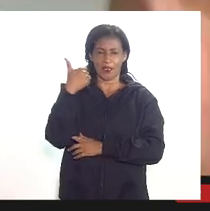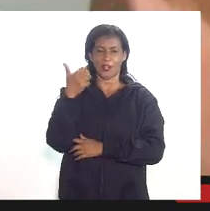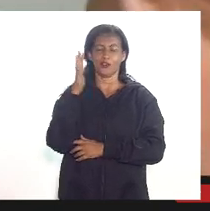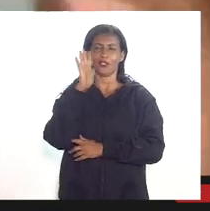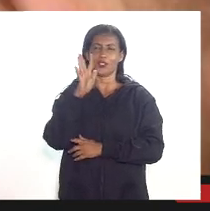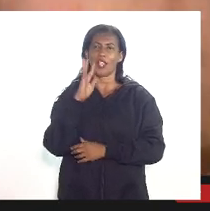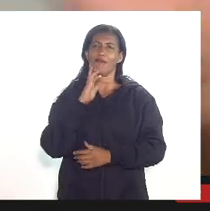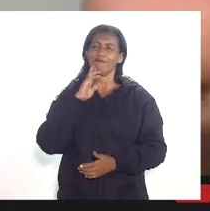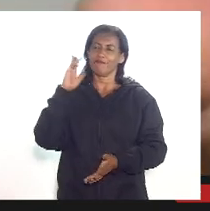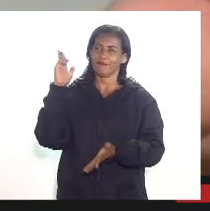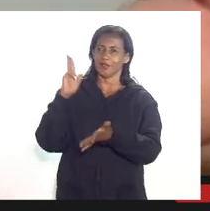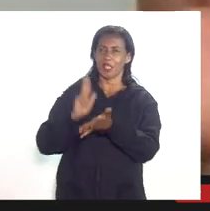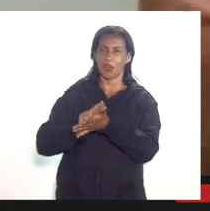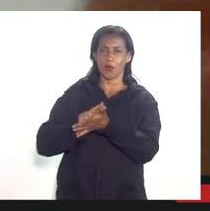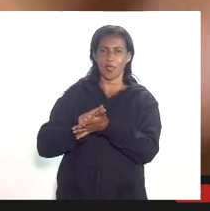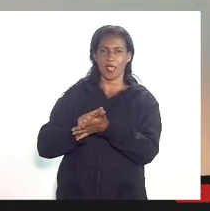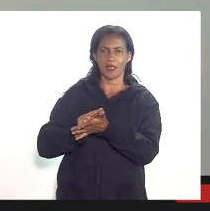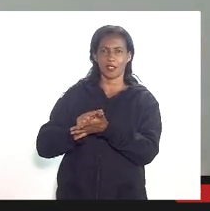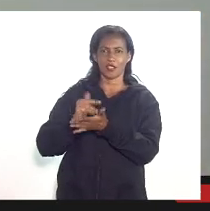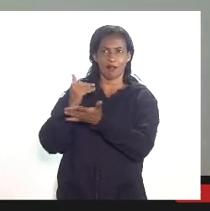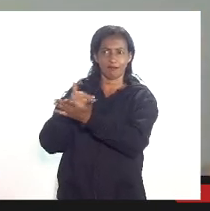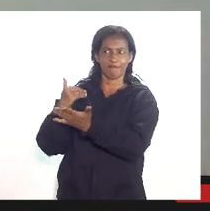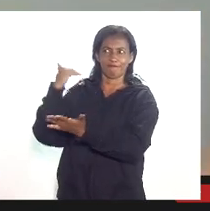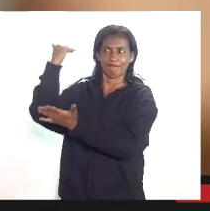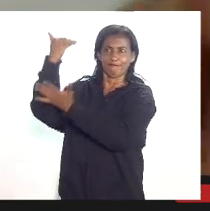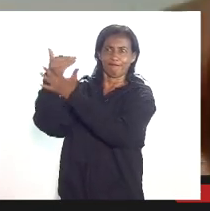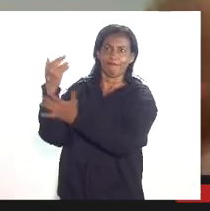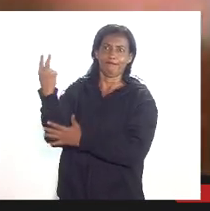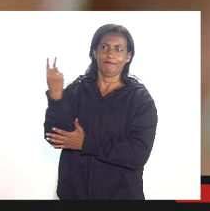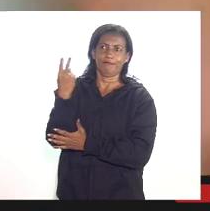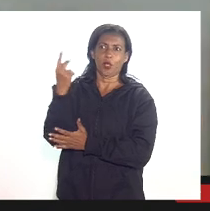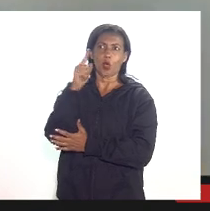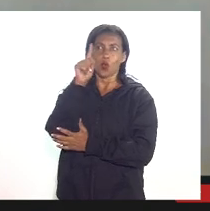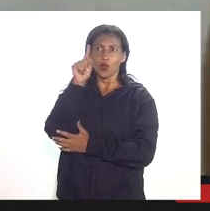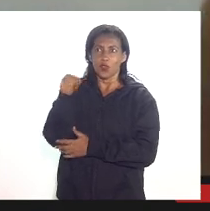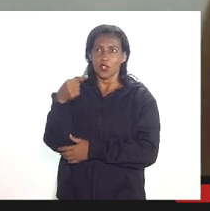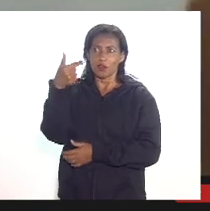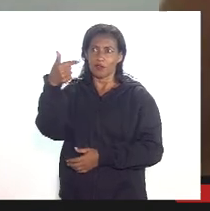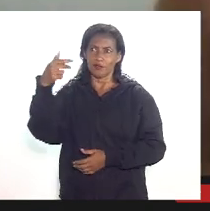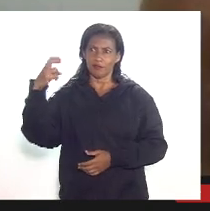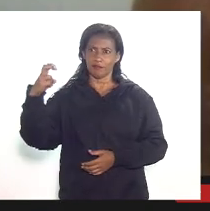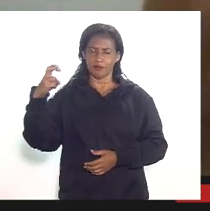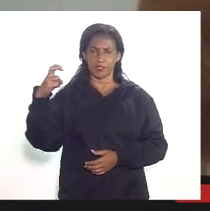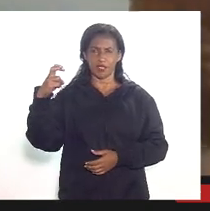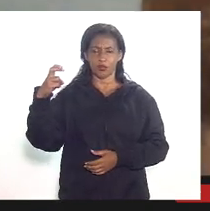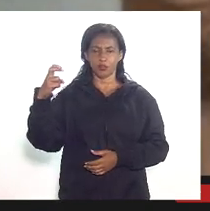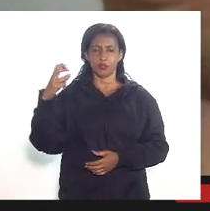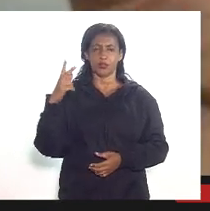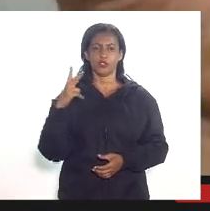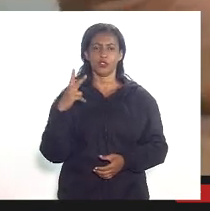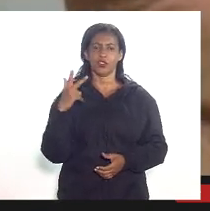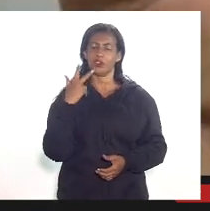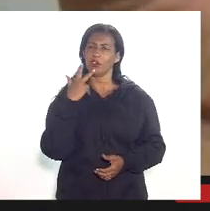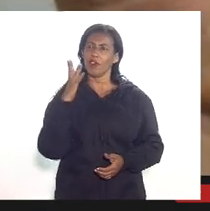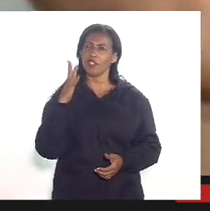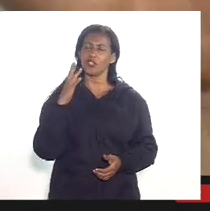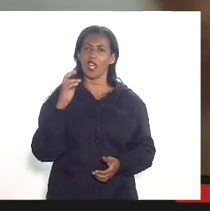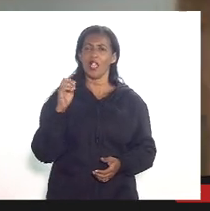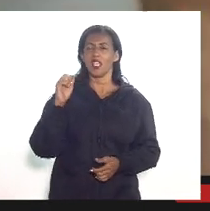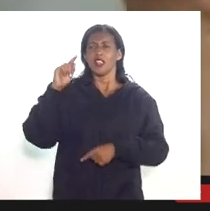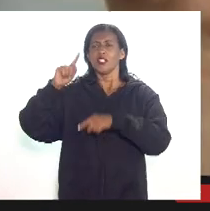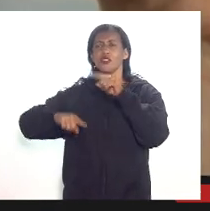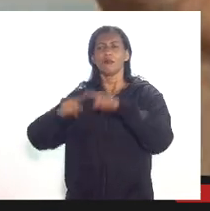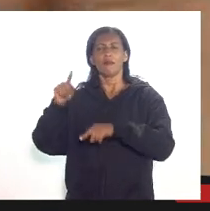reconheceram como superfaturados eles falam para a gente olha 1,25 foi aplicado na pesquisa de EP na